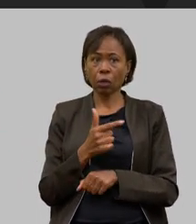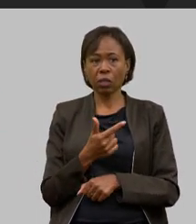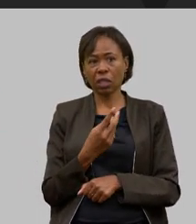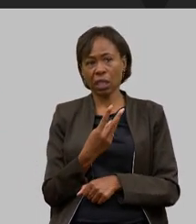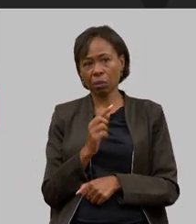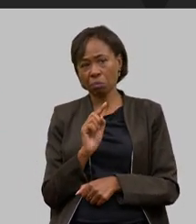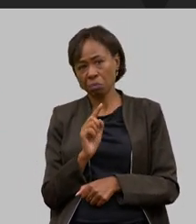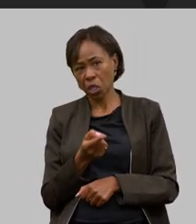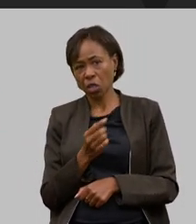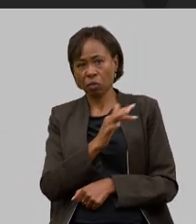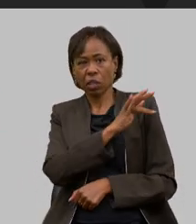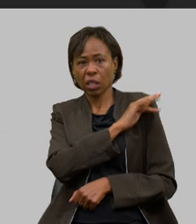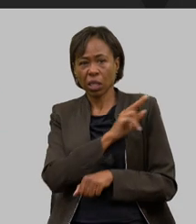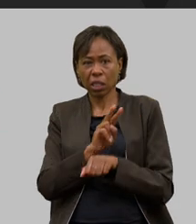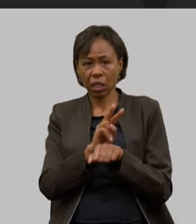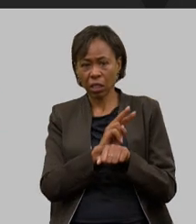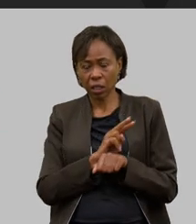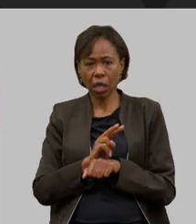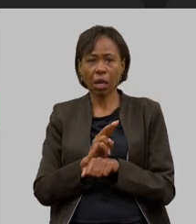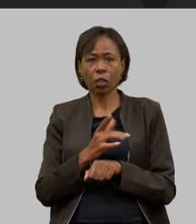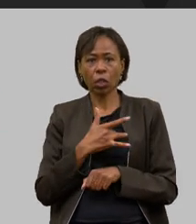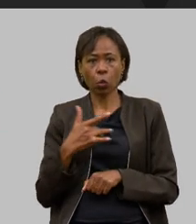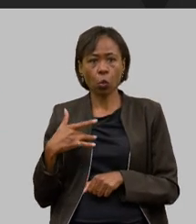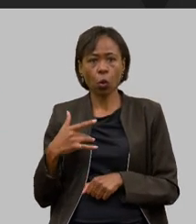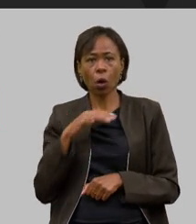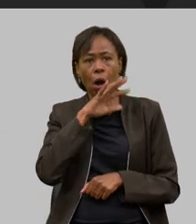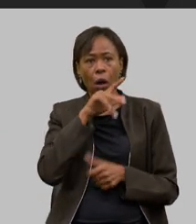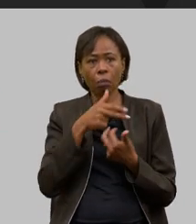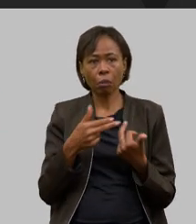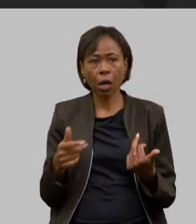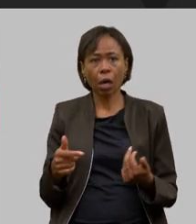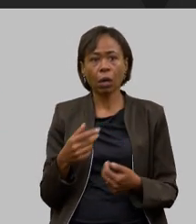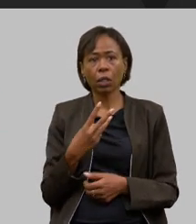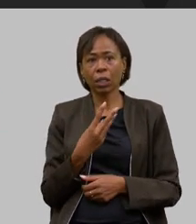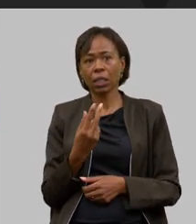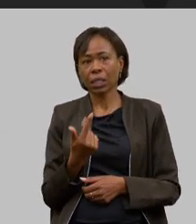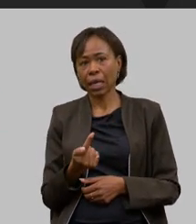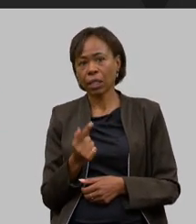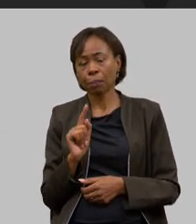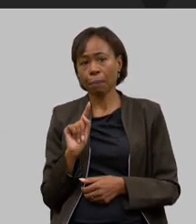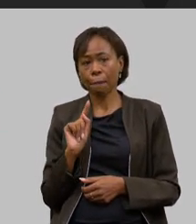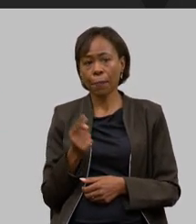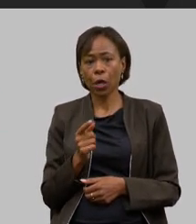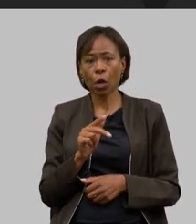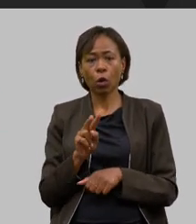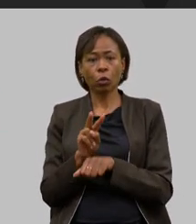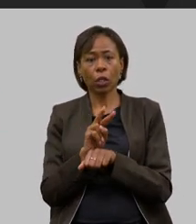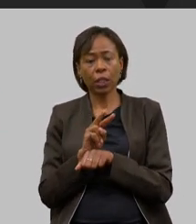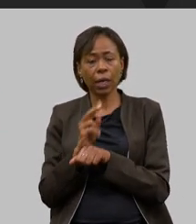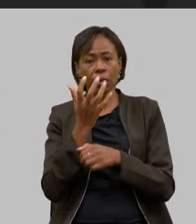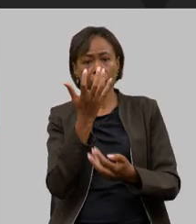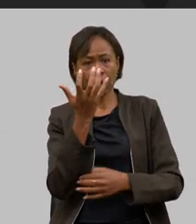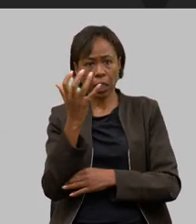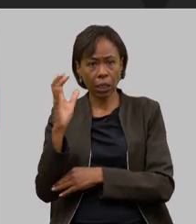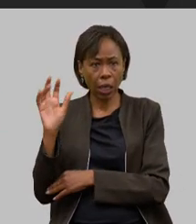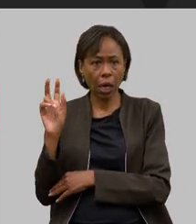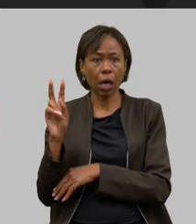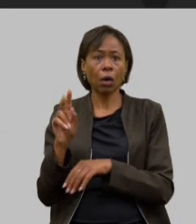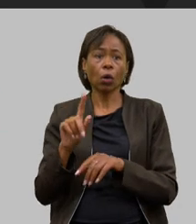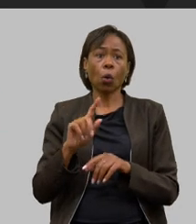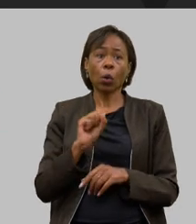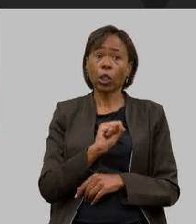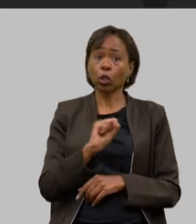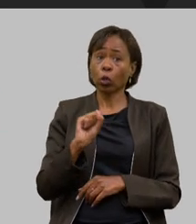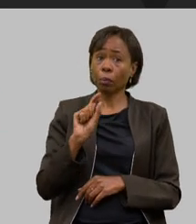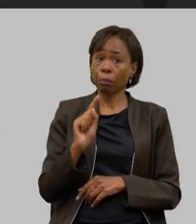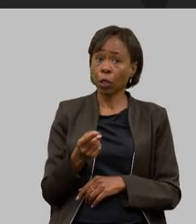fiscalizações de vigilância sanitária animal 37 mil fiscalizações de vigilância vegetal 88 mil fiscalizações de trânsito são as